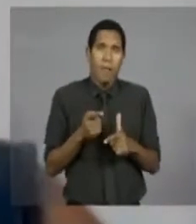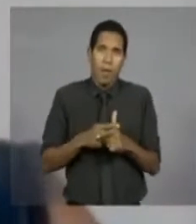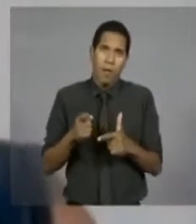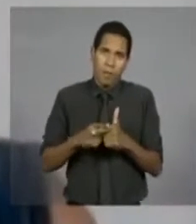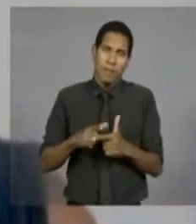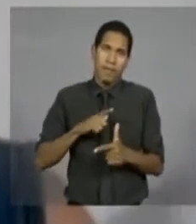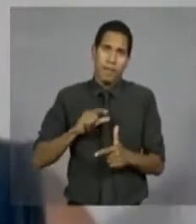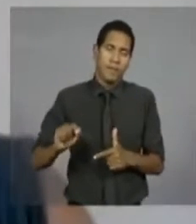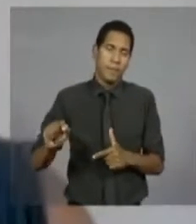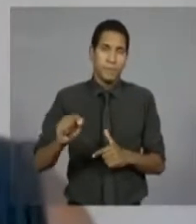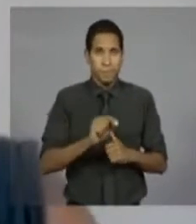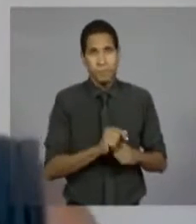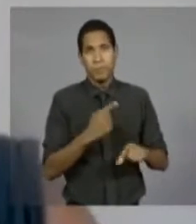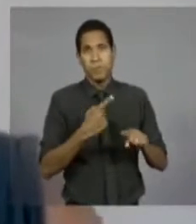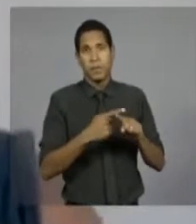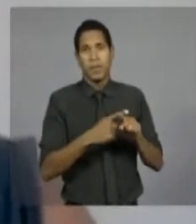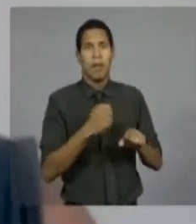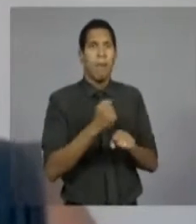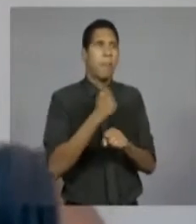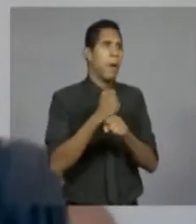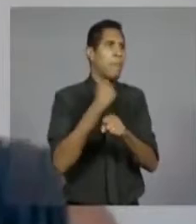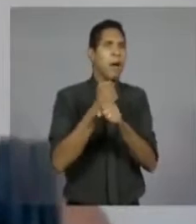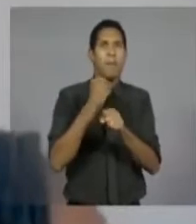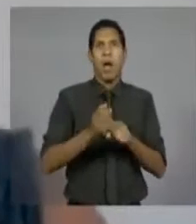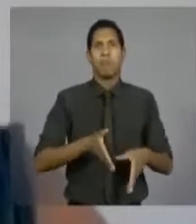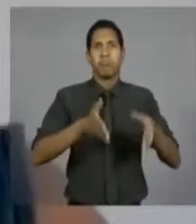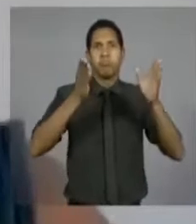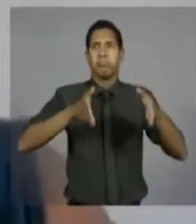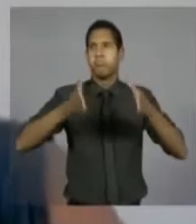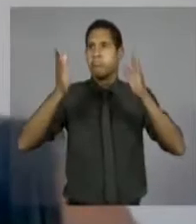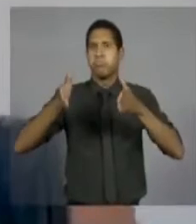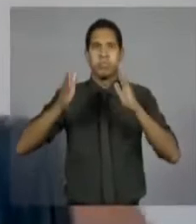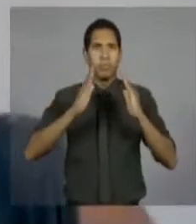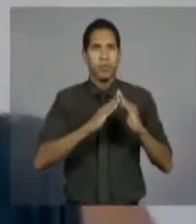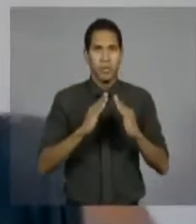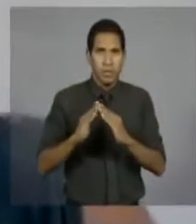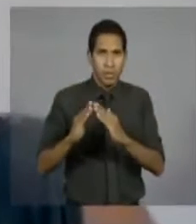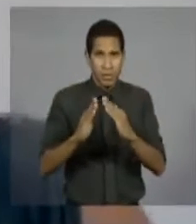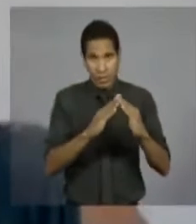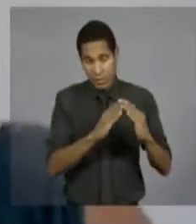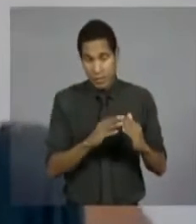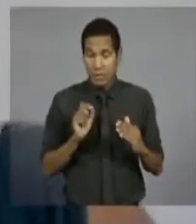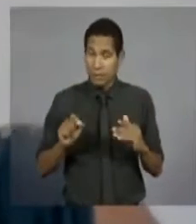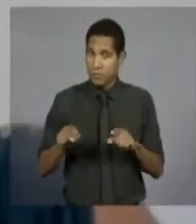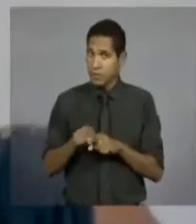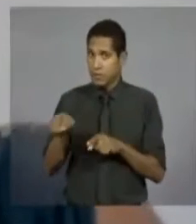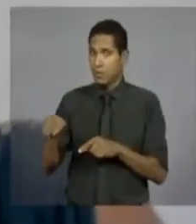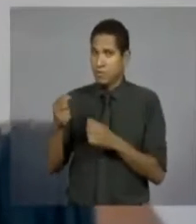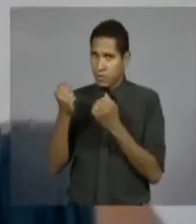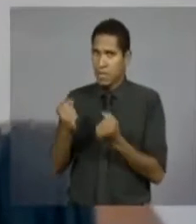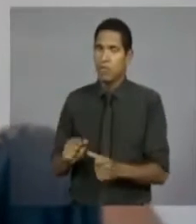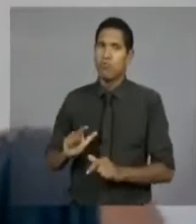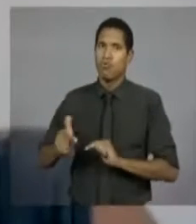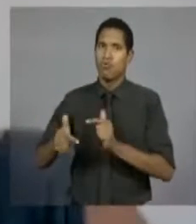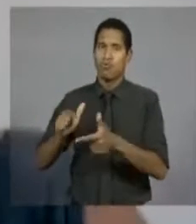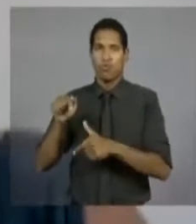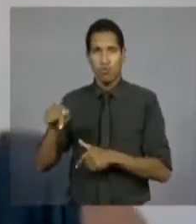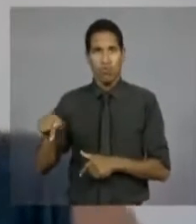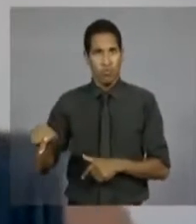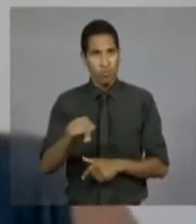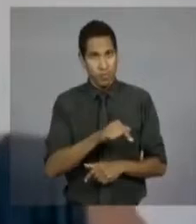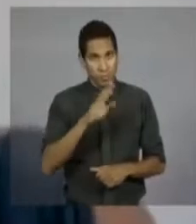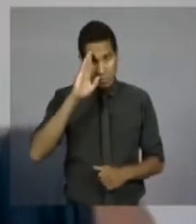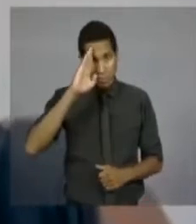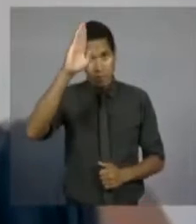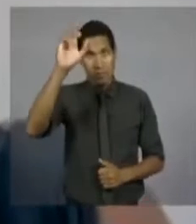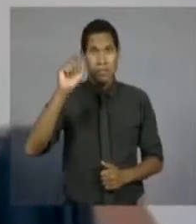em nome de programas de ações, de moradia, acaba impondo um ônus muito pesado, inclusive, ou principalmente para as